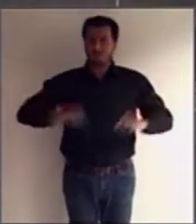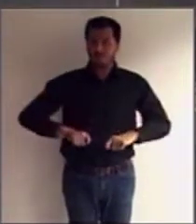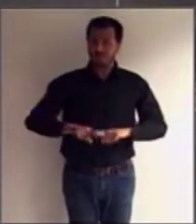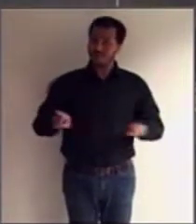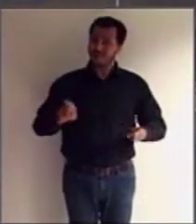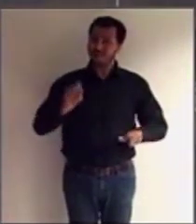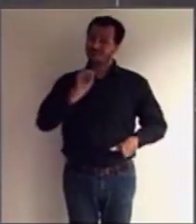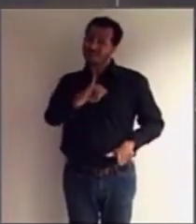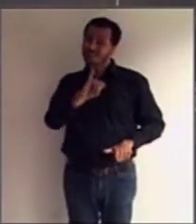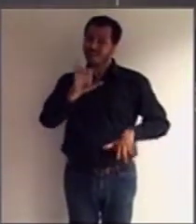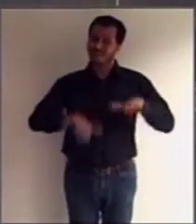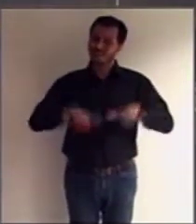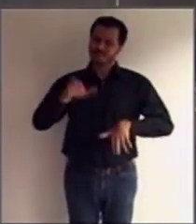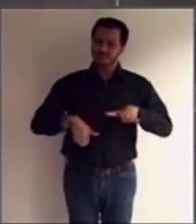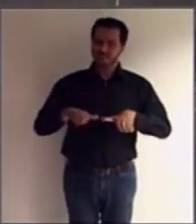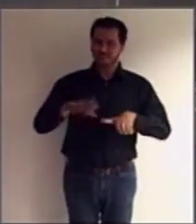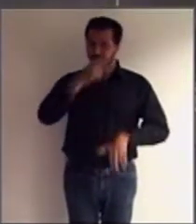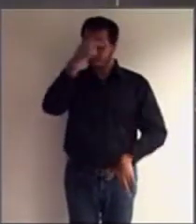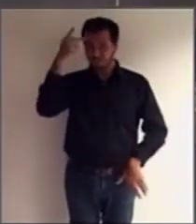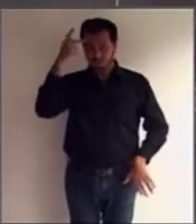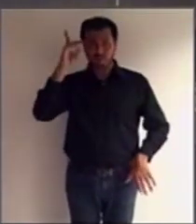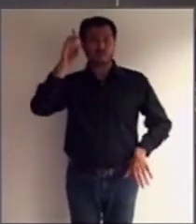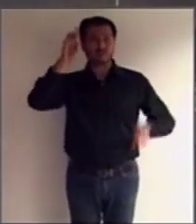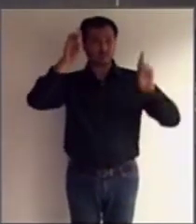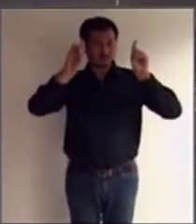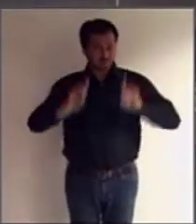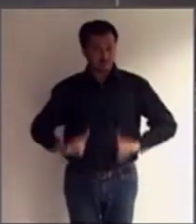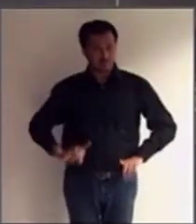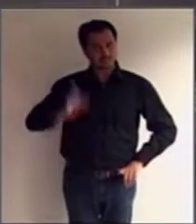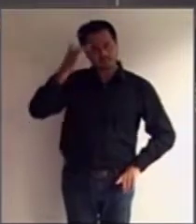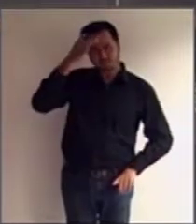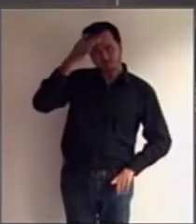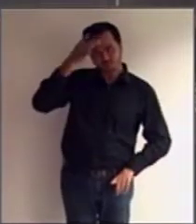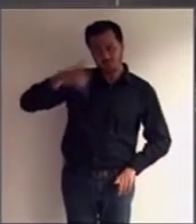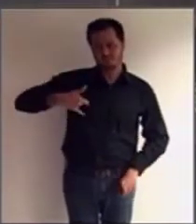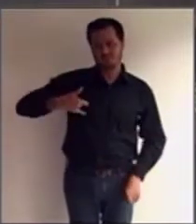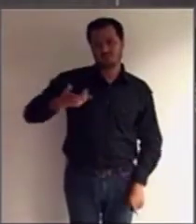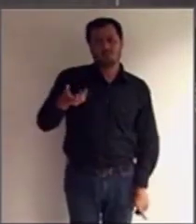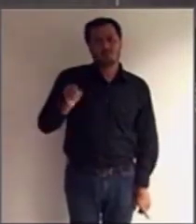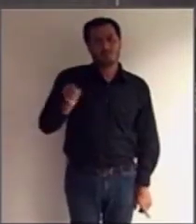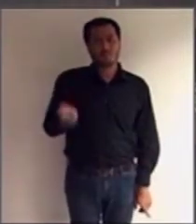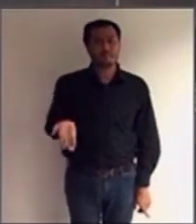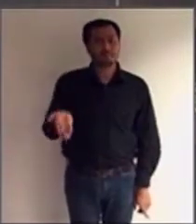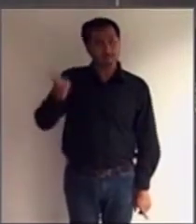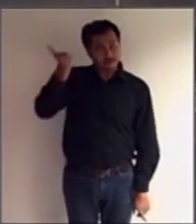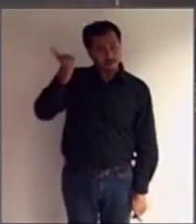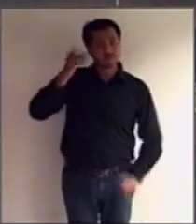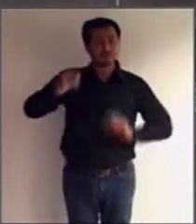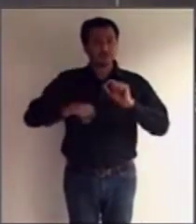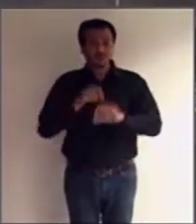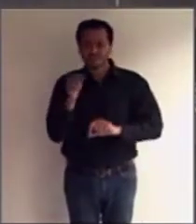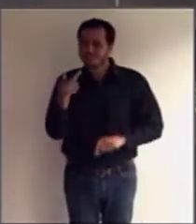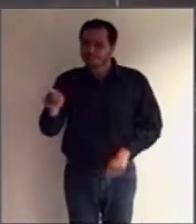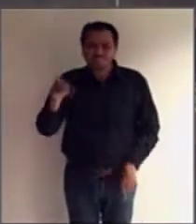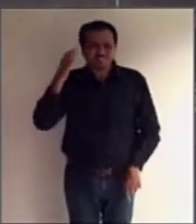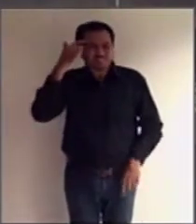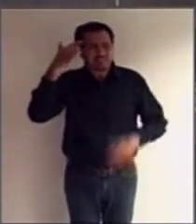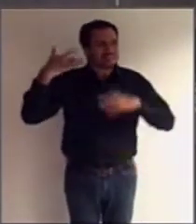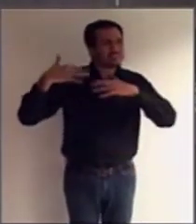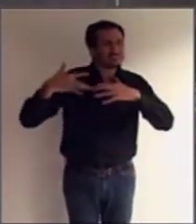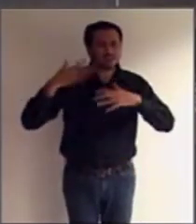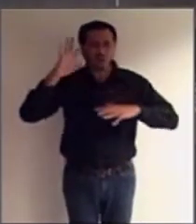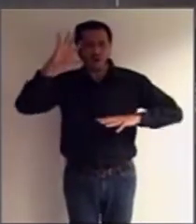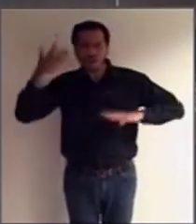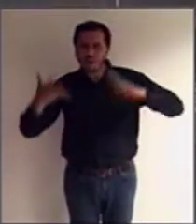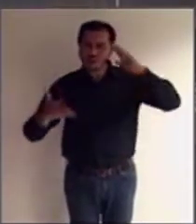as pessoas com deficiência intelectual e mental com 18 anos ou mais não tiverem o discernimento necessário para